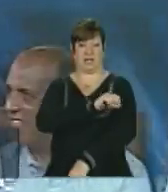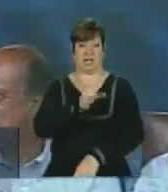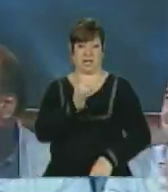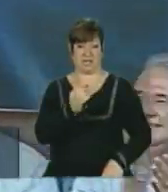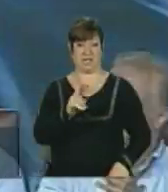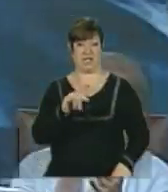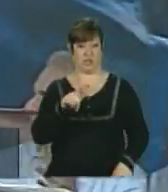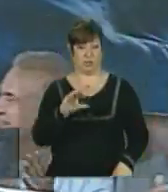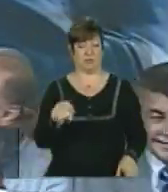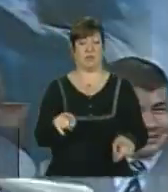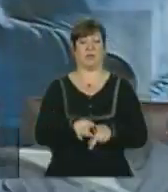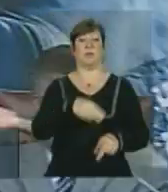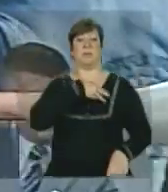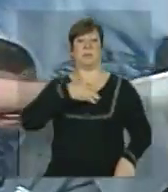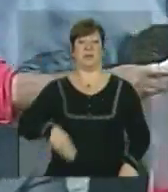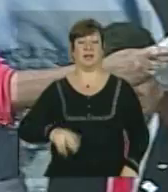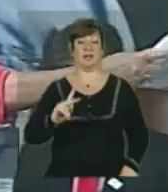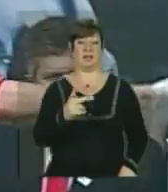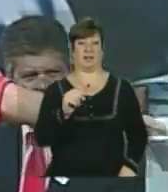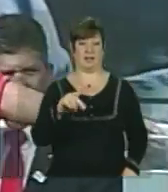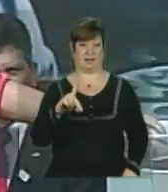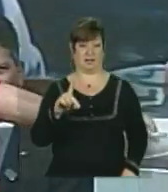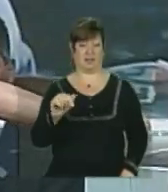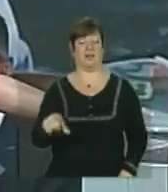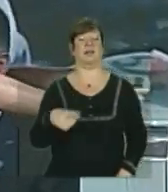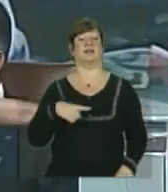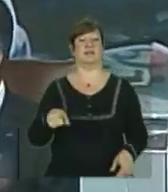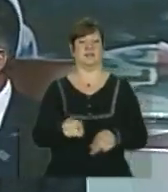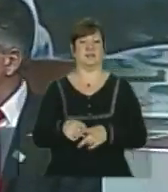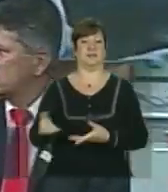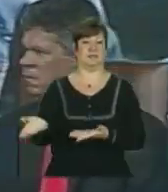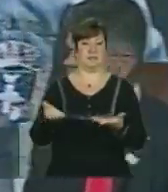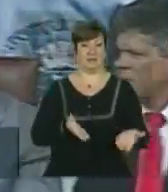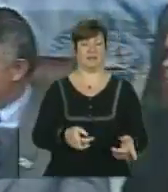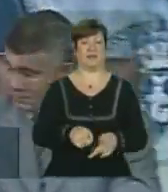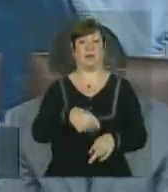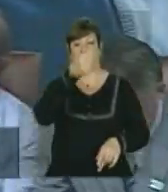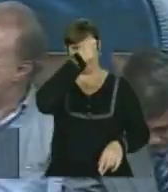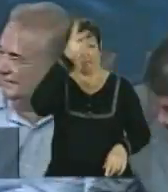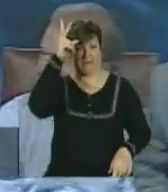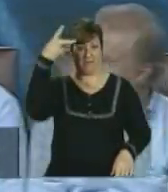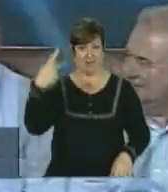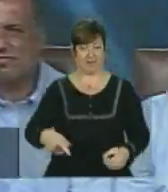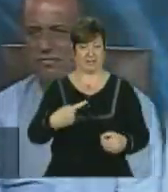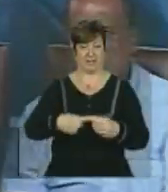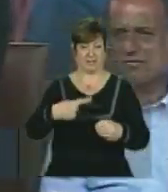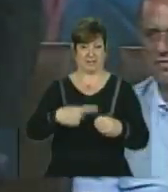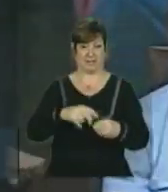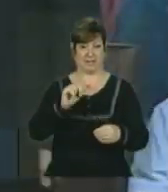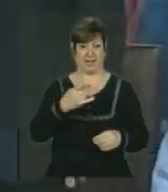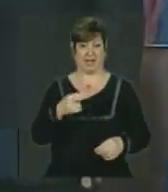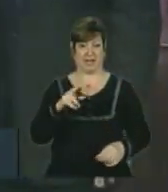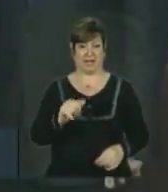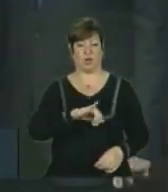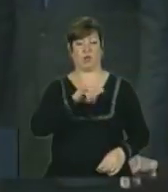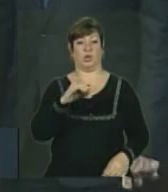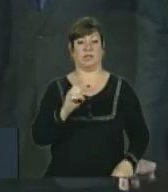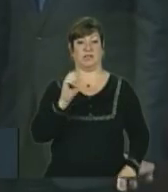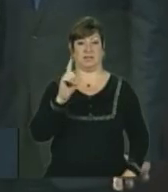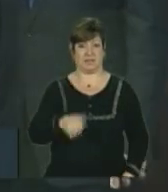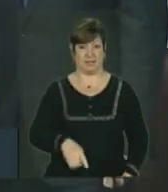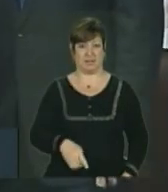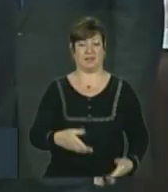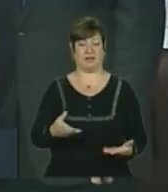Sérgio Cabral, o ministro de Estado da Educação, Fernando Haddad, e o prefeito exercício de Angra dos Reis, José